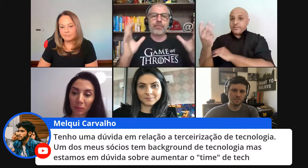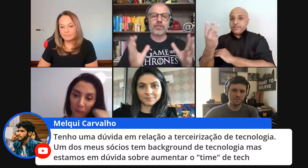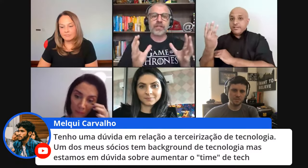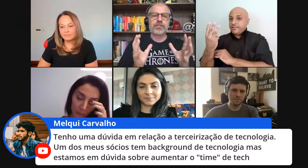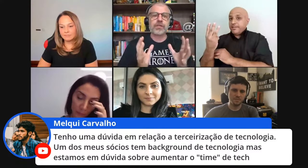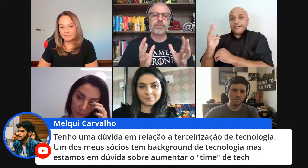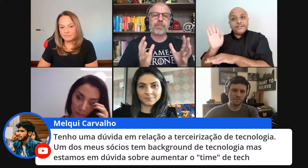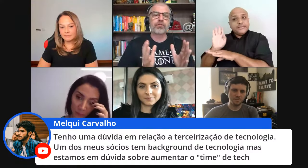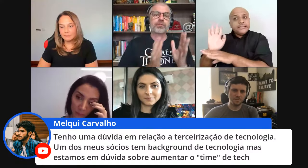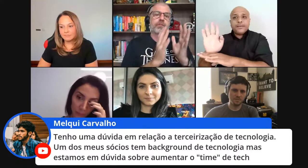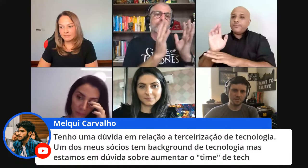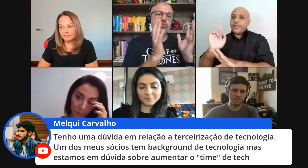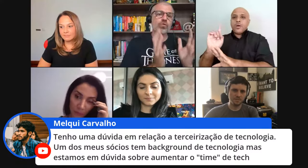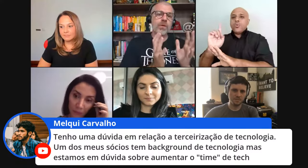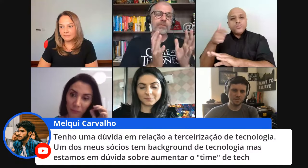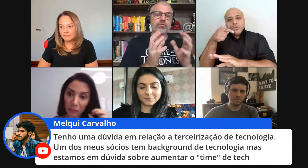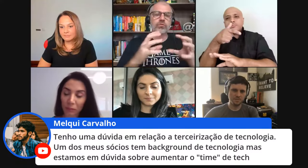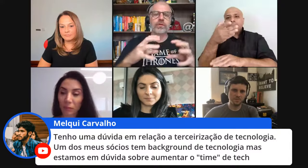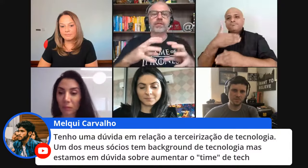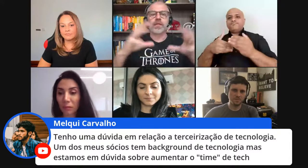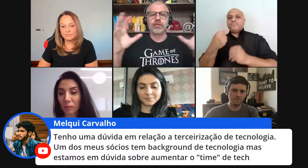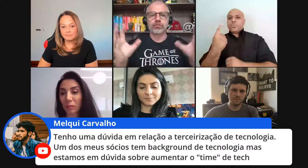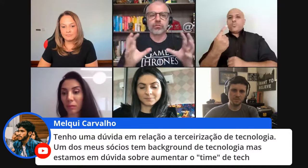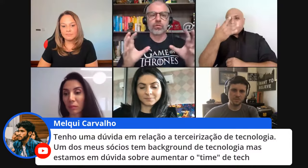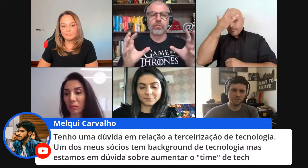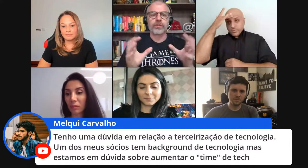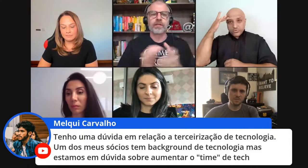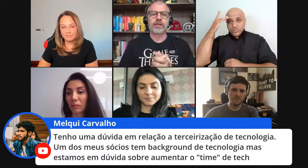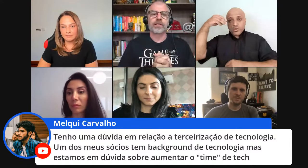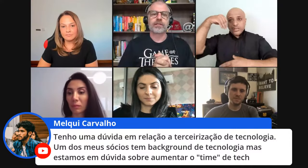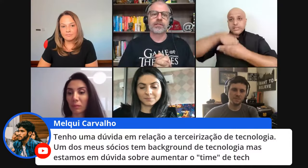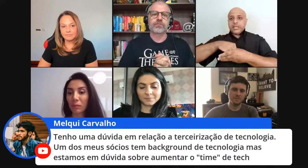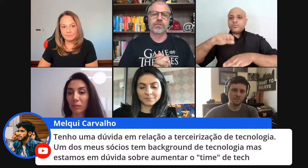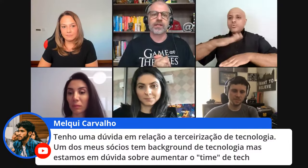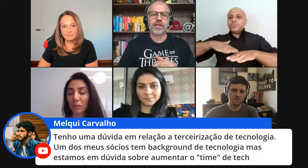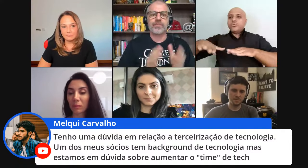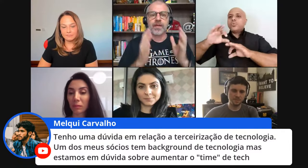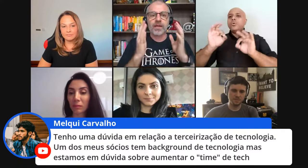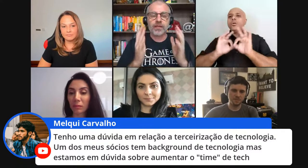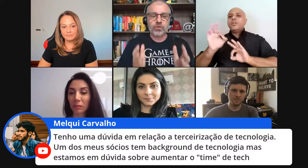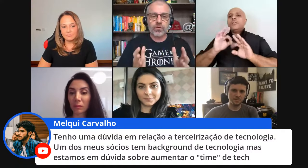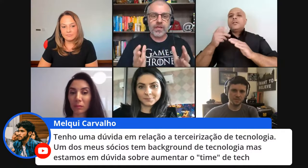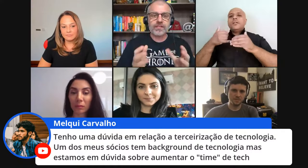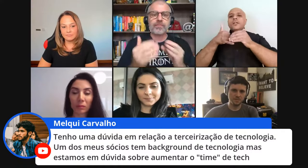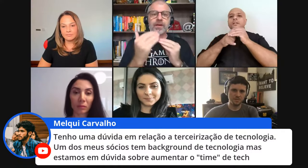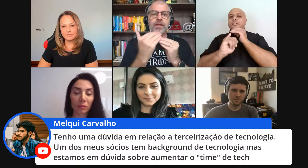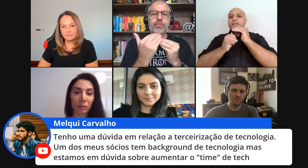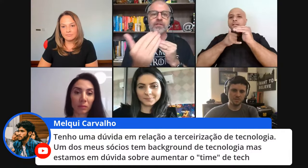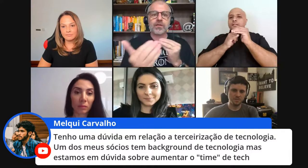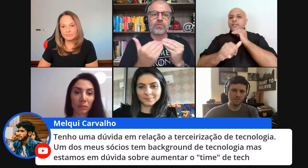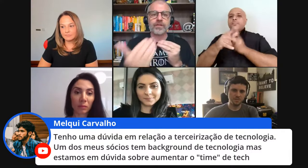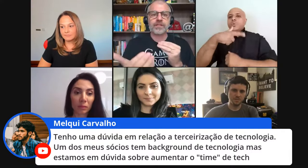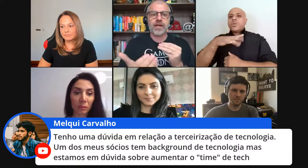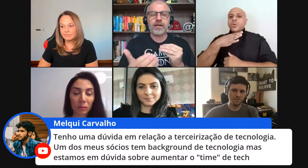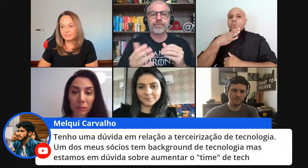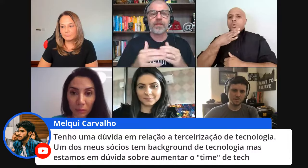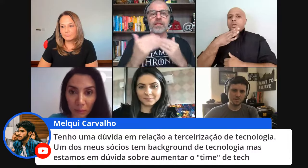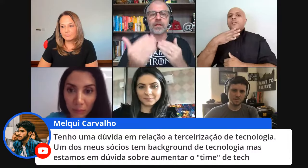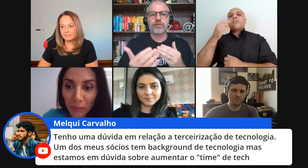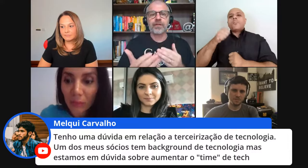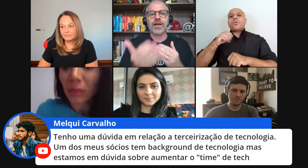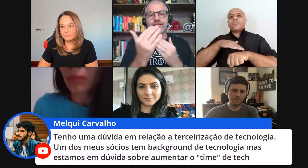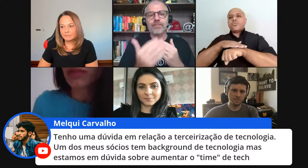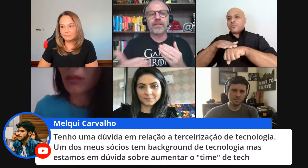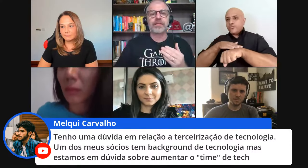é importante ter o papel de pelo menos uma pessoa dentro do corpo da sua startup que conheça para que possa conversar